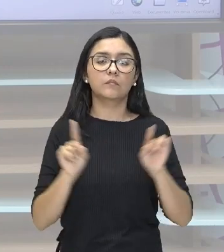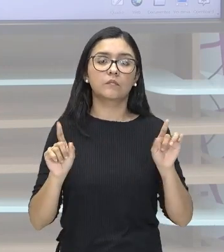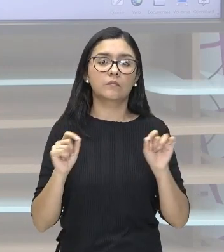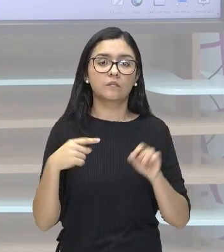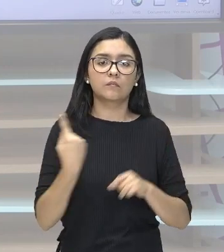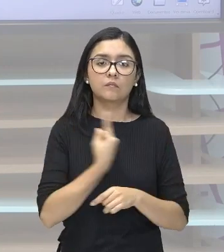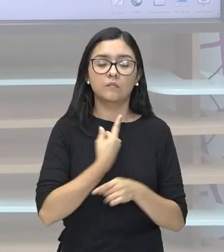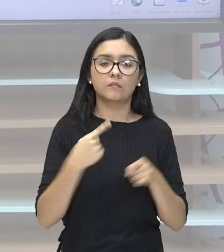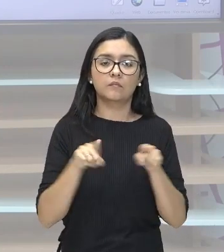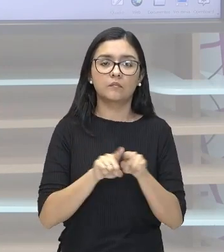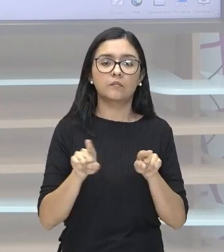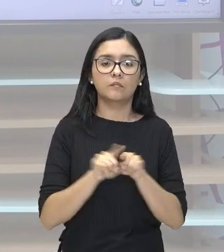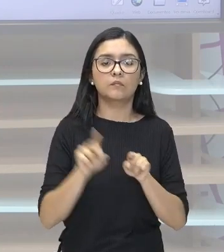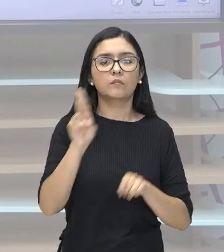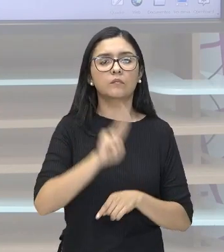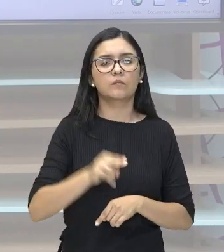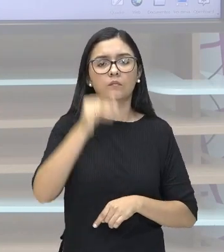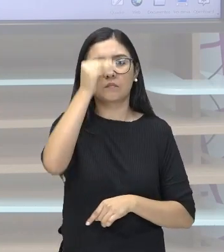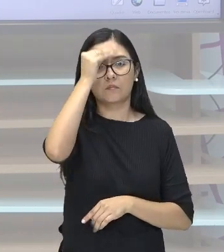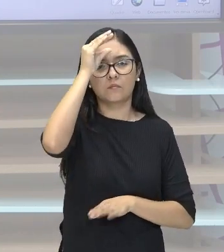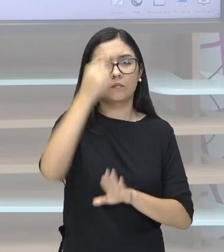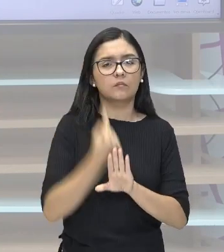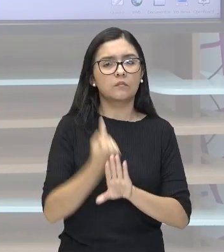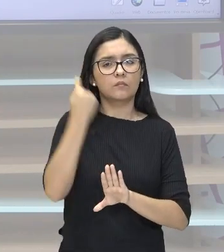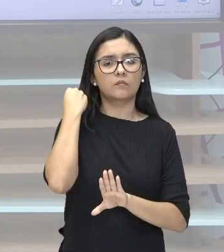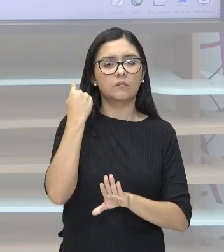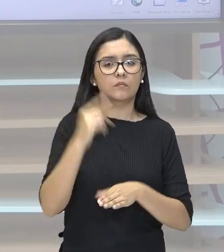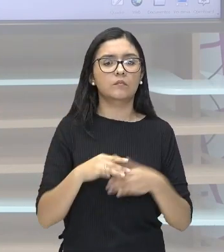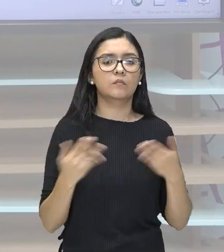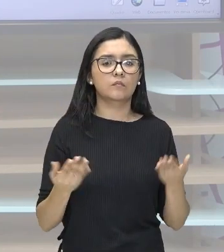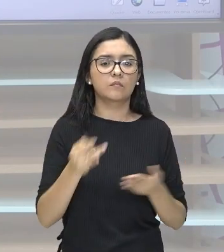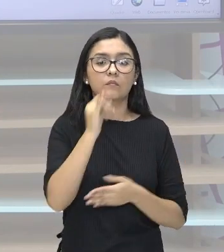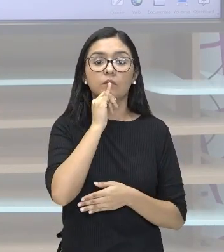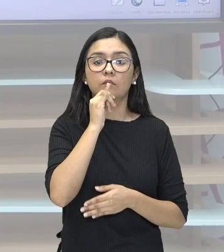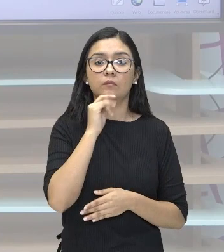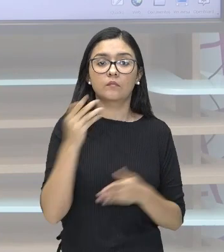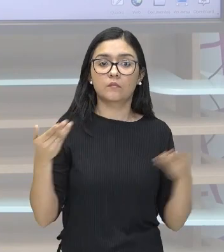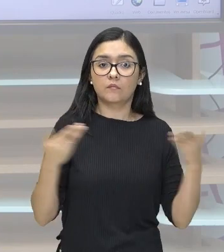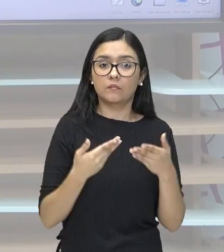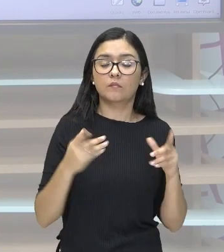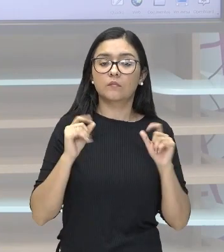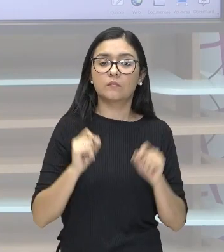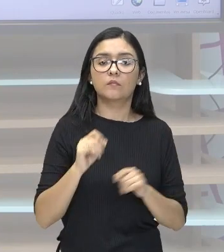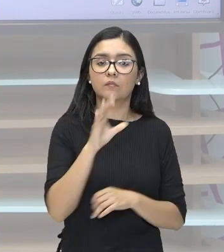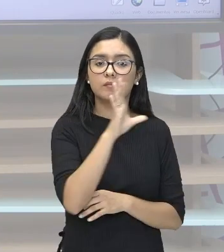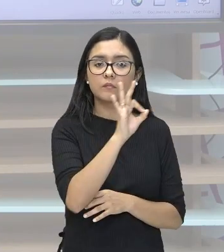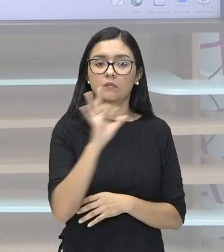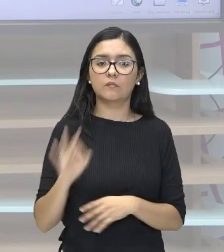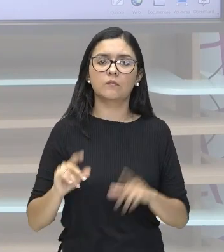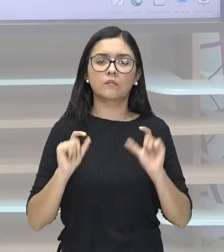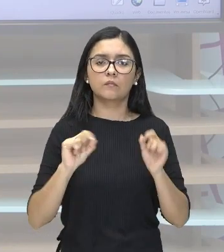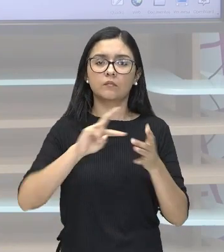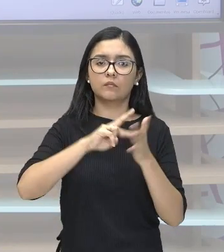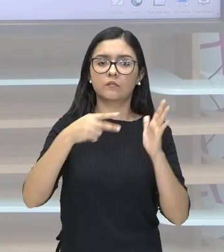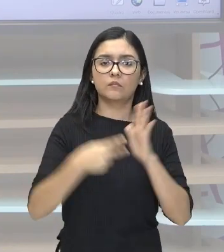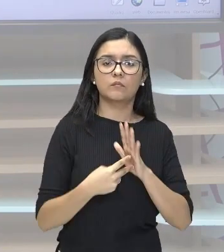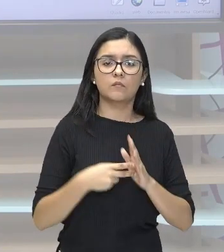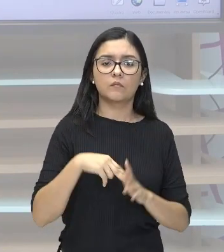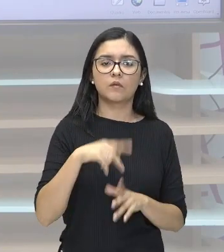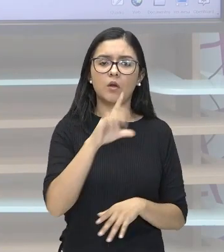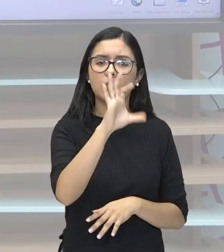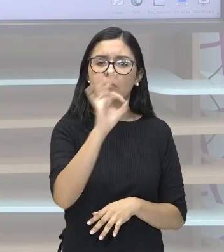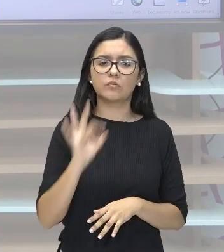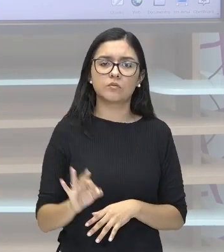nós também utilizamos aqueles conhecimentos anteriores, no caso aqui da porcentagem. O que que é o porcento, né?